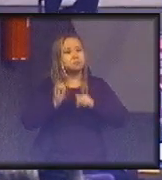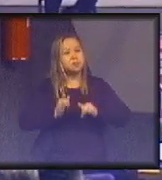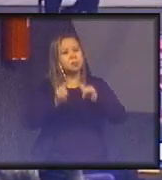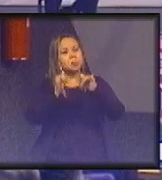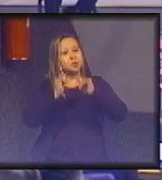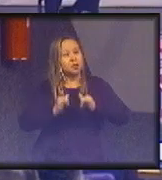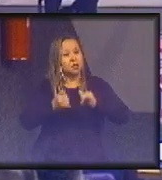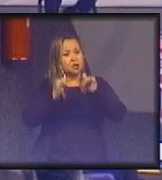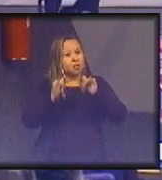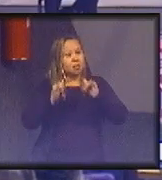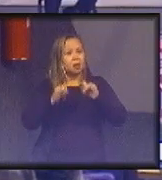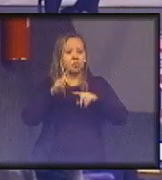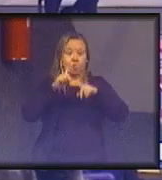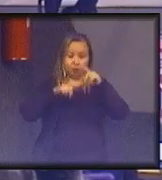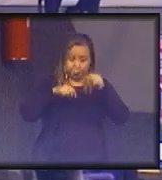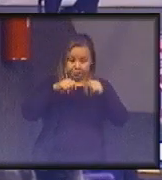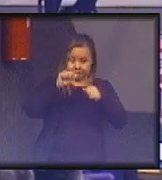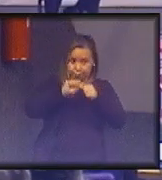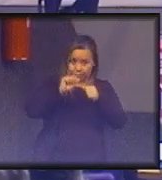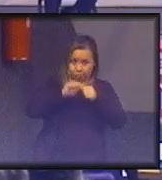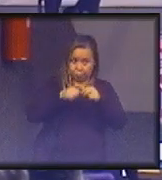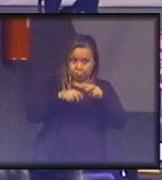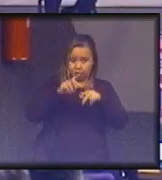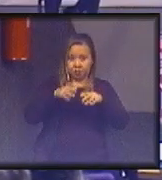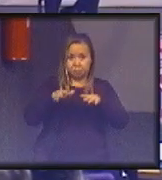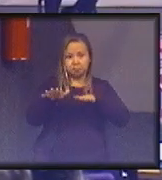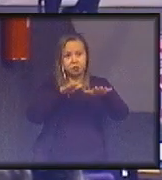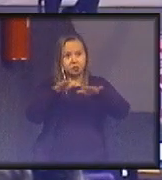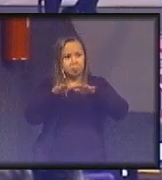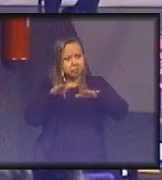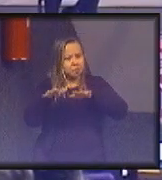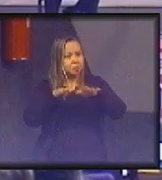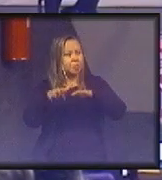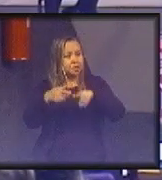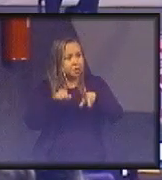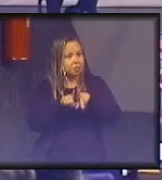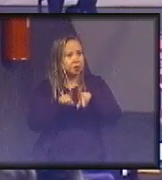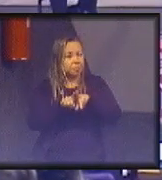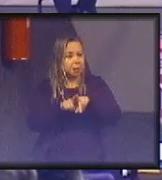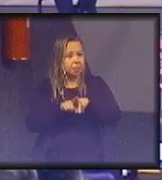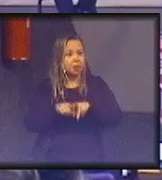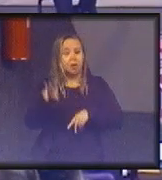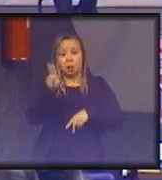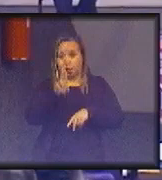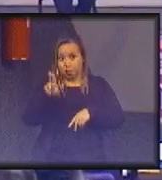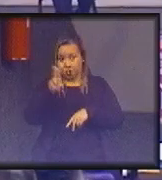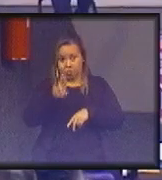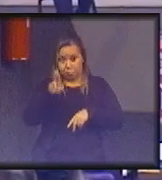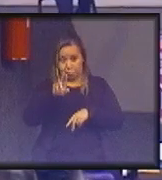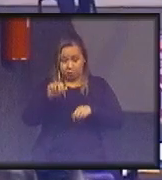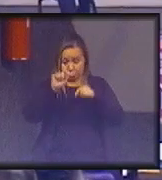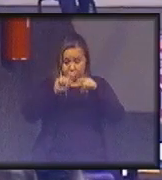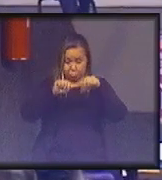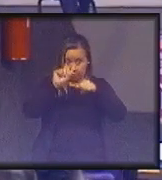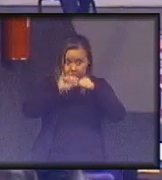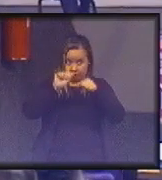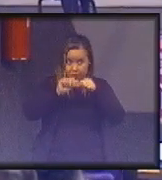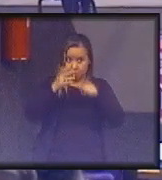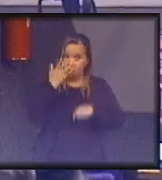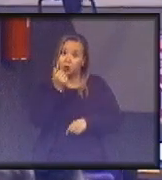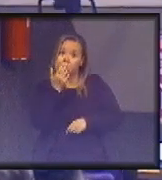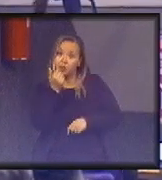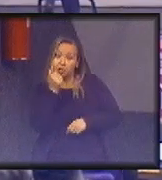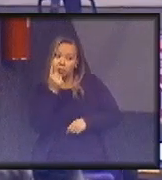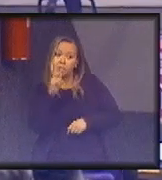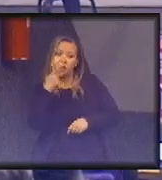produção e consumo sustentável em mobilidade, produção e consumo sustentável em alimentos. Eu estou falando das áreas